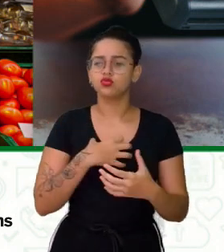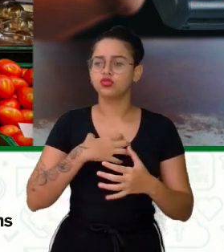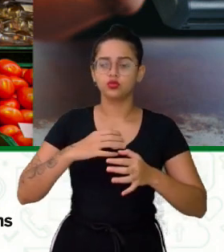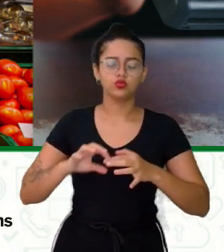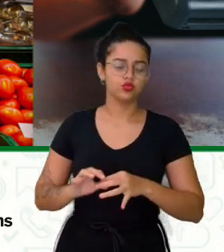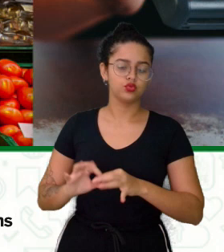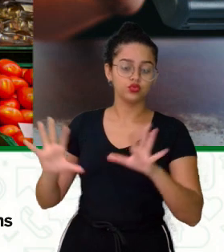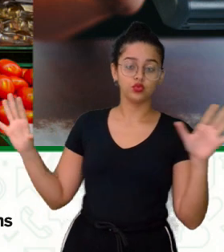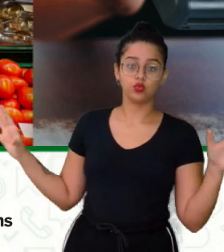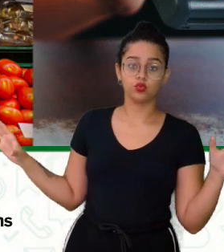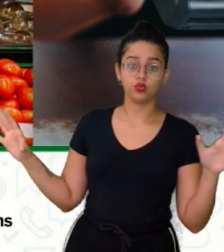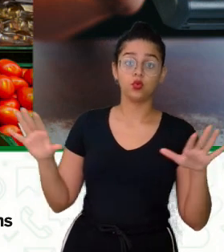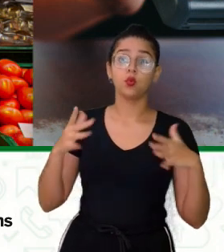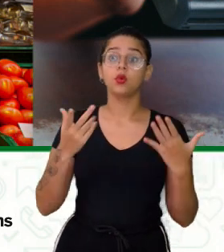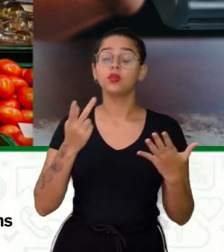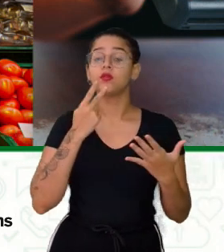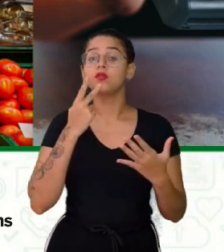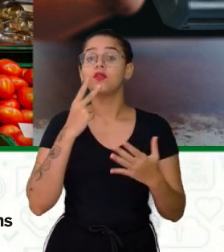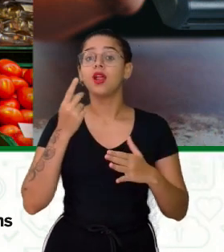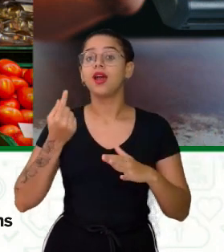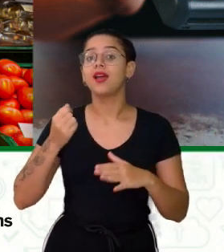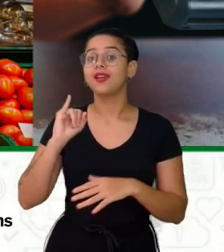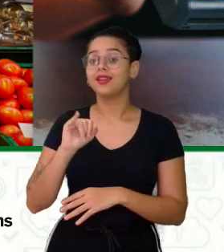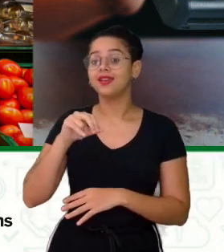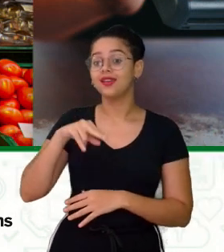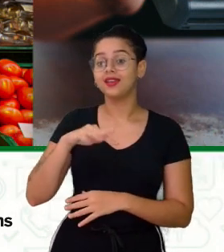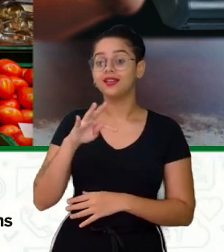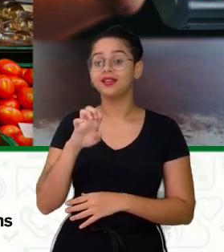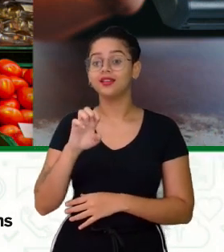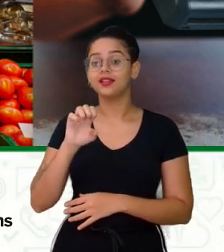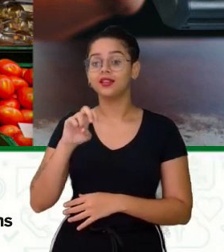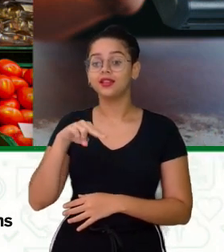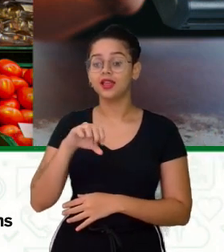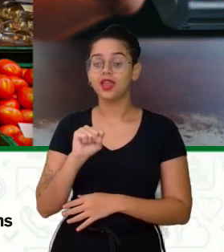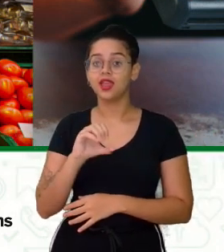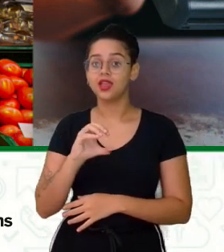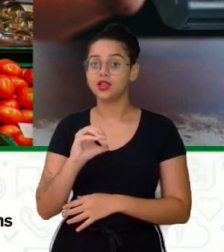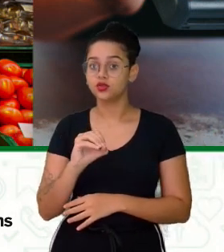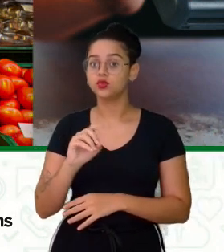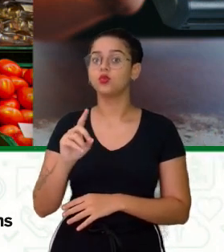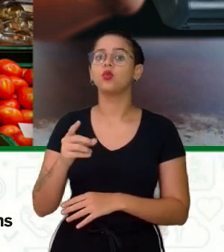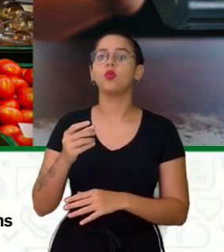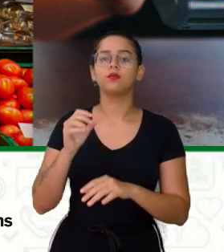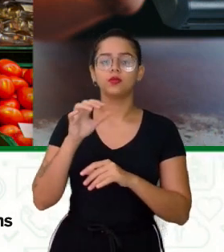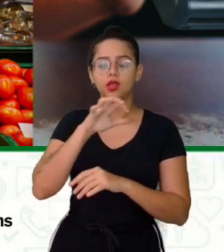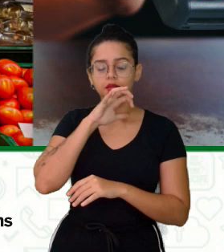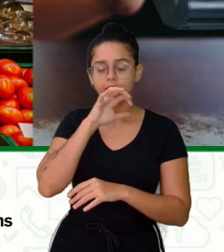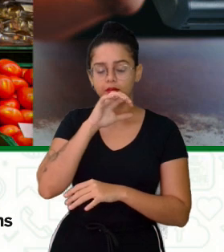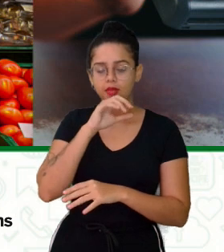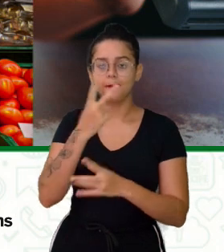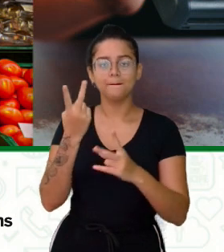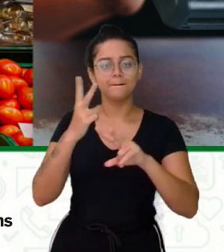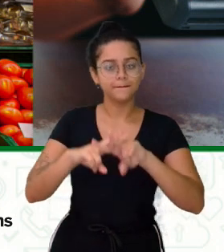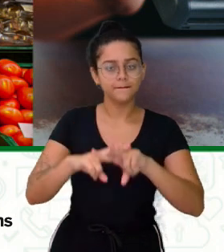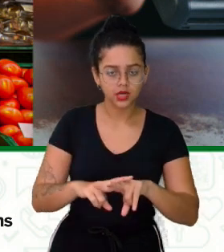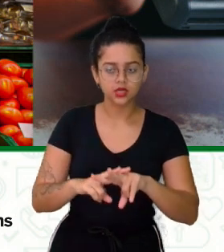Quando a gente fala De uma pecuária intensiva Os animais sendo criados Presos Com a produção